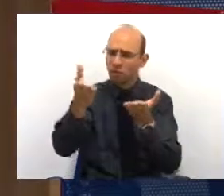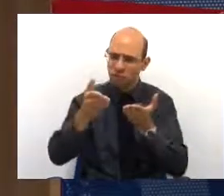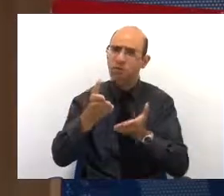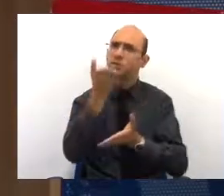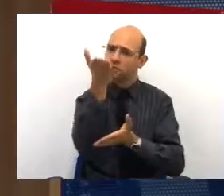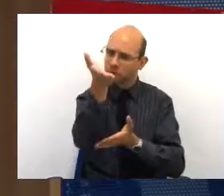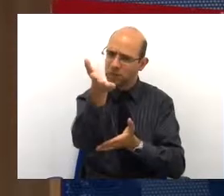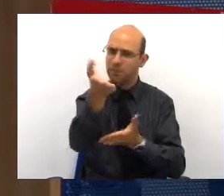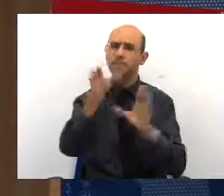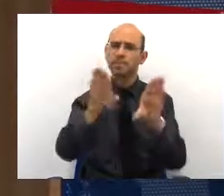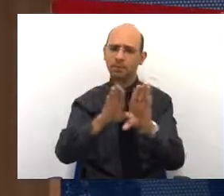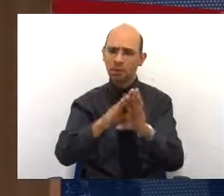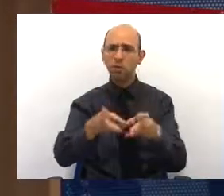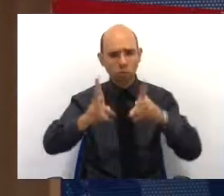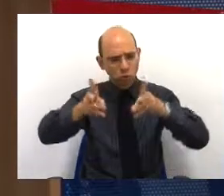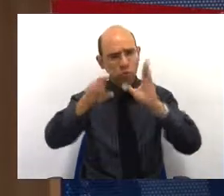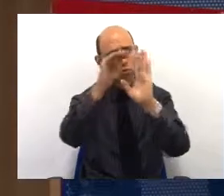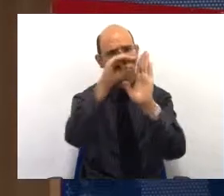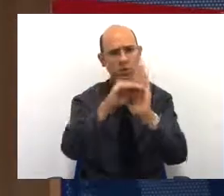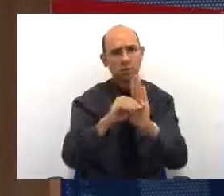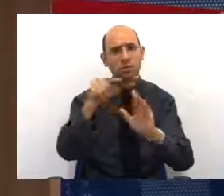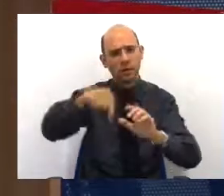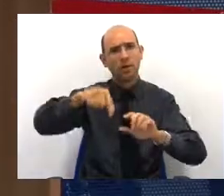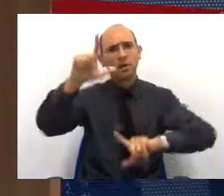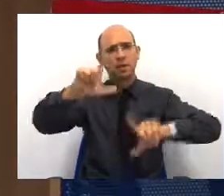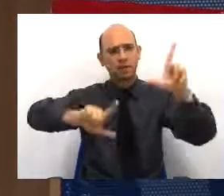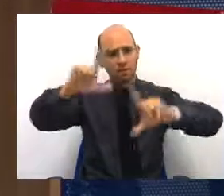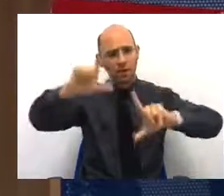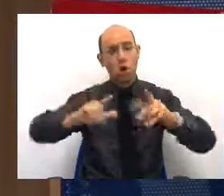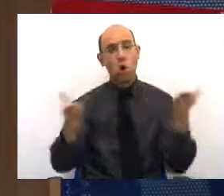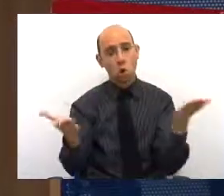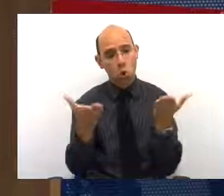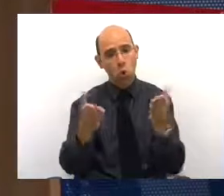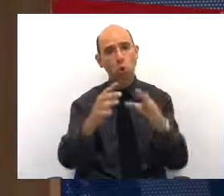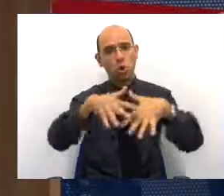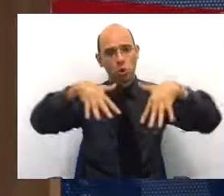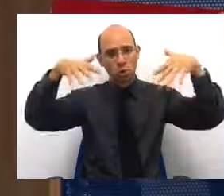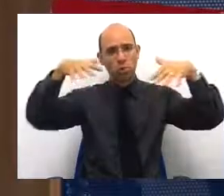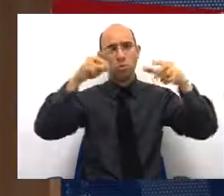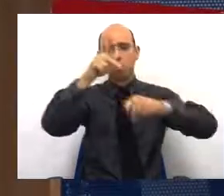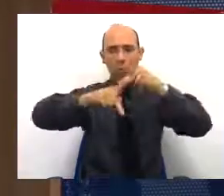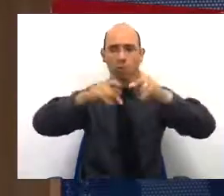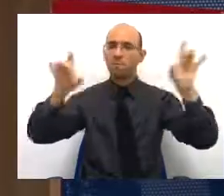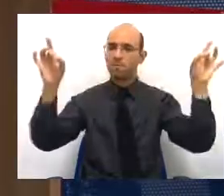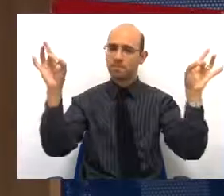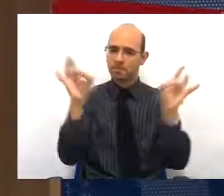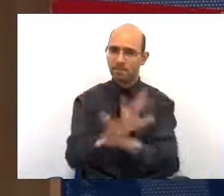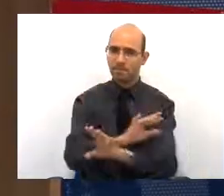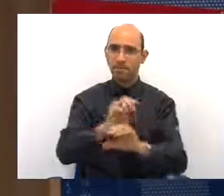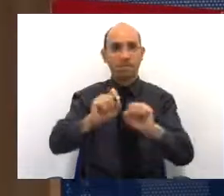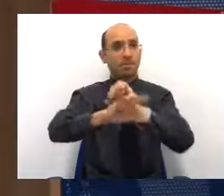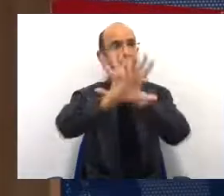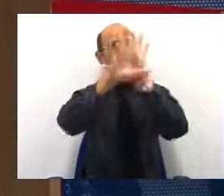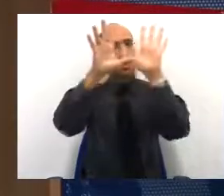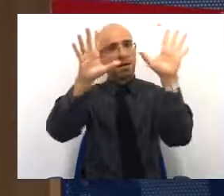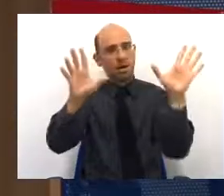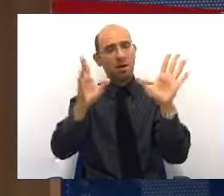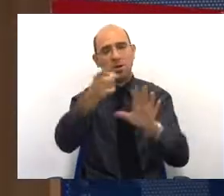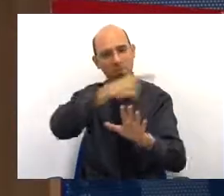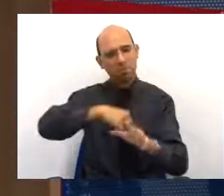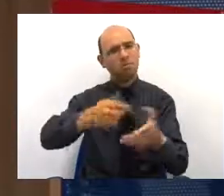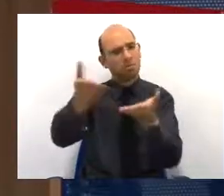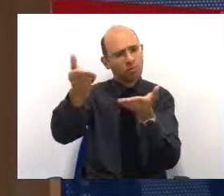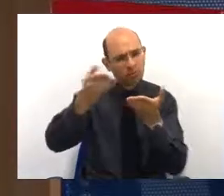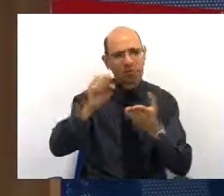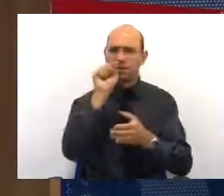você. Continue agora na programação da TV Câmara Guarulhos, mas por hoje as audiências públicas aqui encerradas bastante esclarecedoras e a gente reforça o